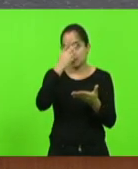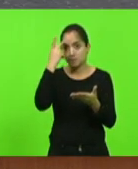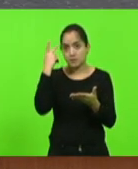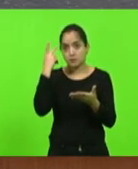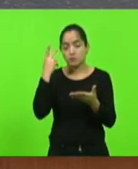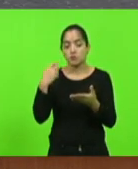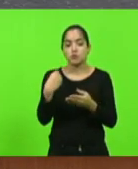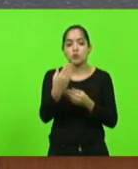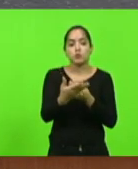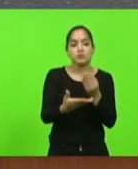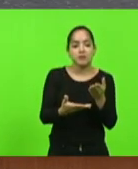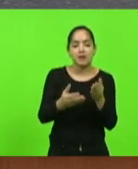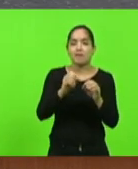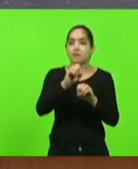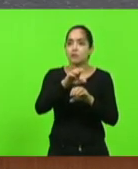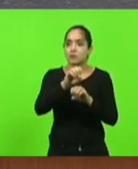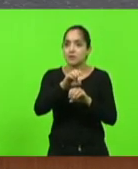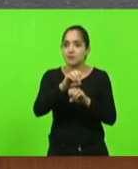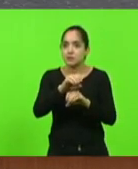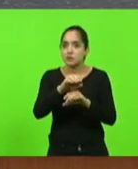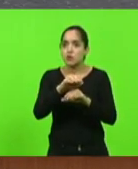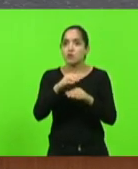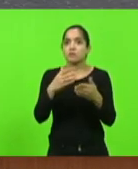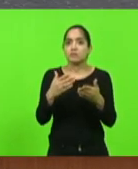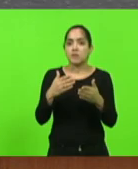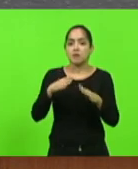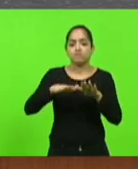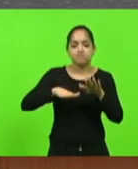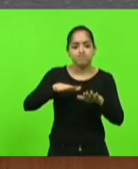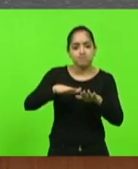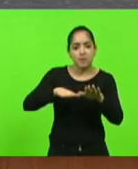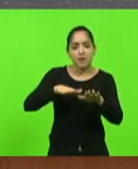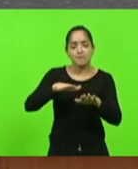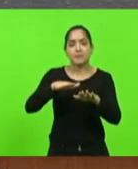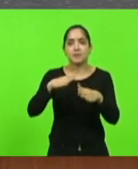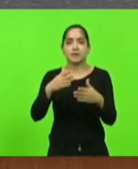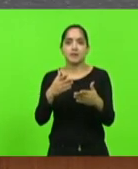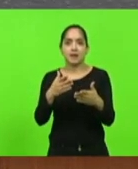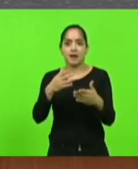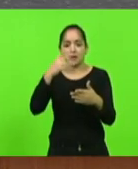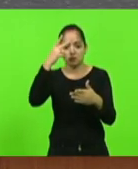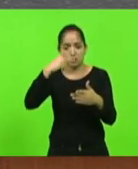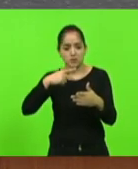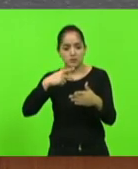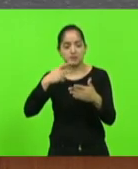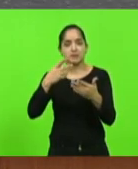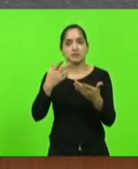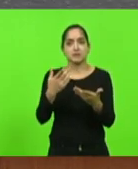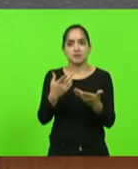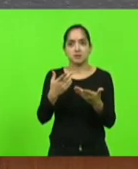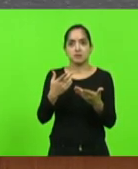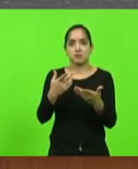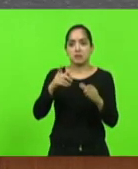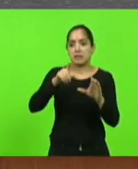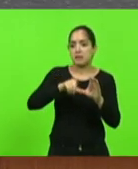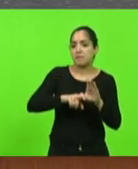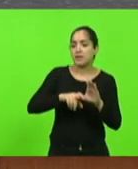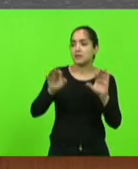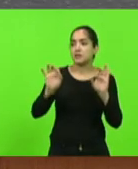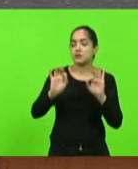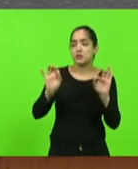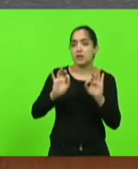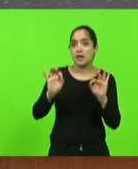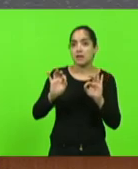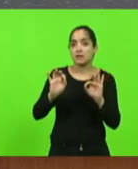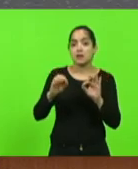dá a ela educação para ela poder andar com as suas próprias pernas sem depender de ninguém, quando você